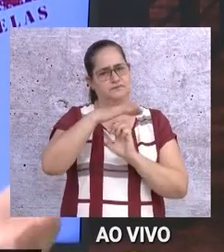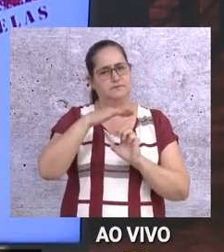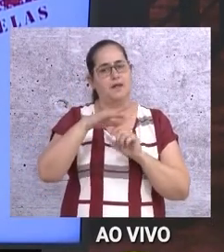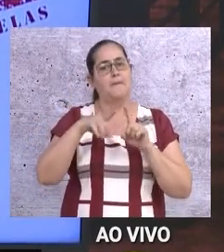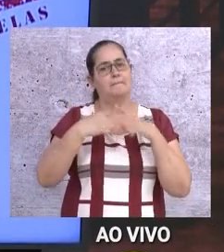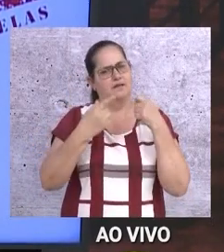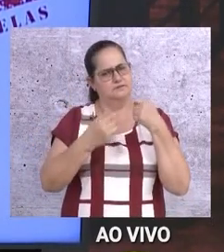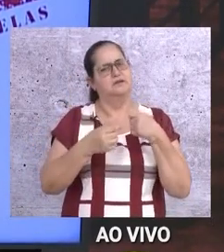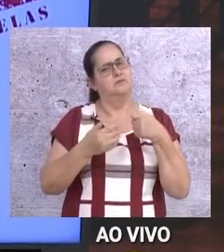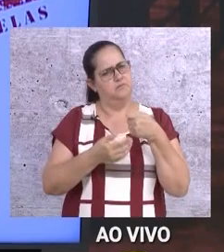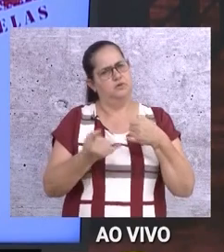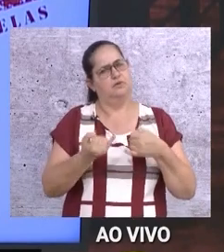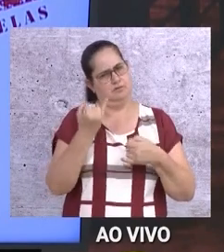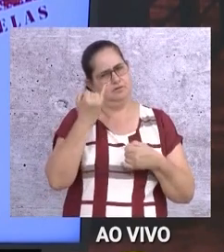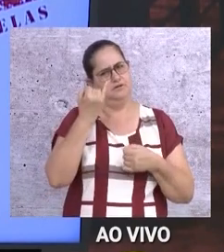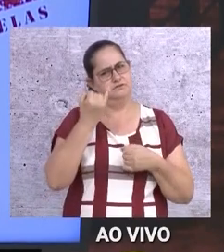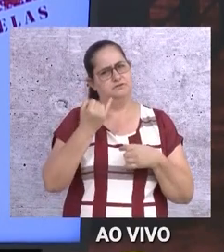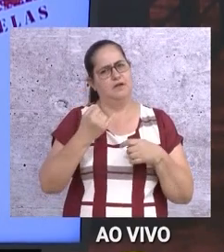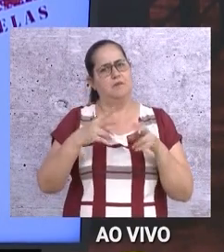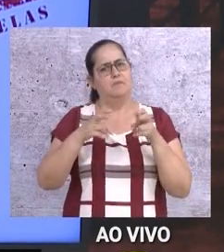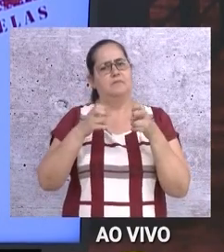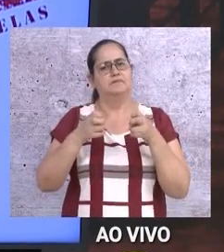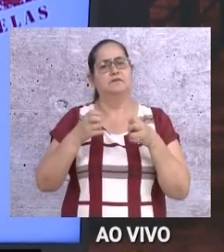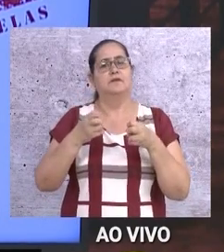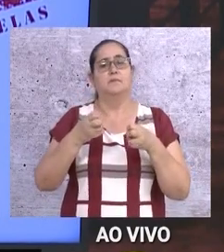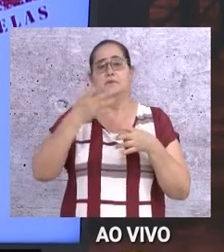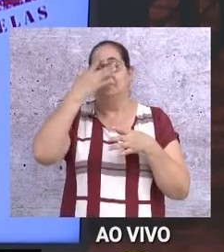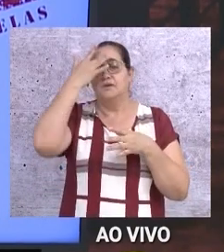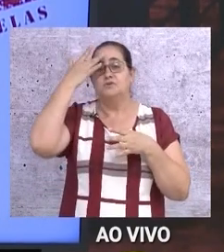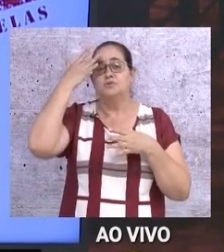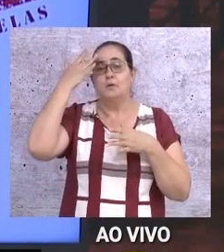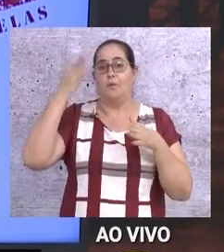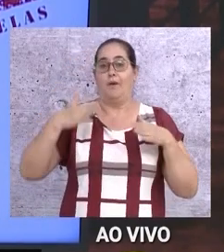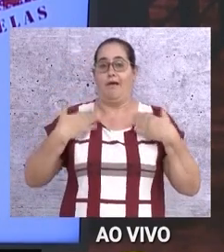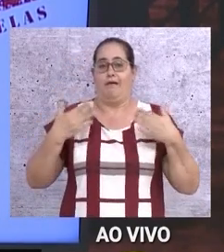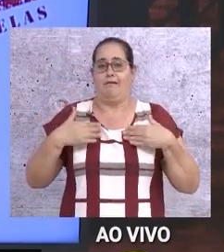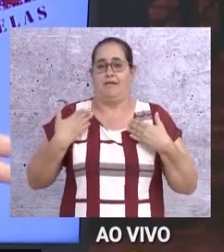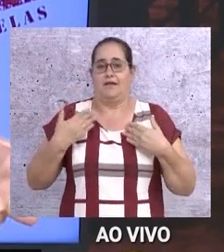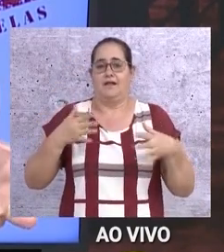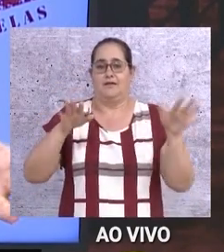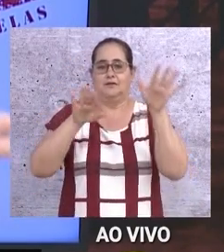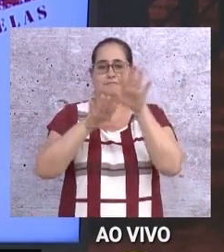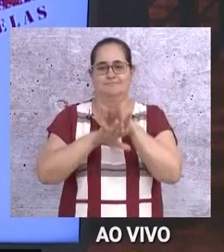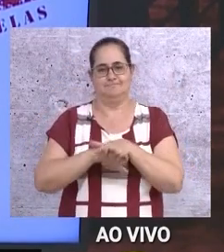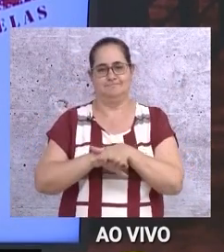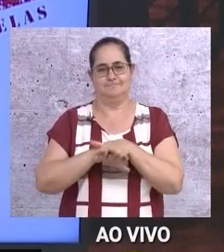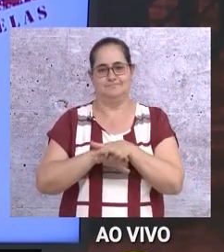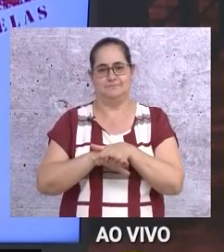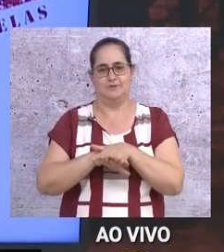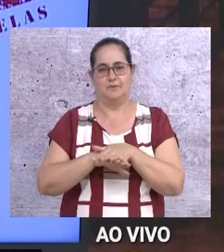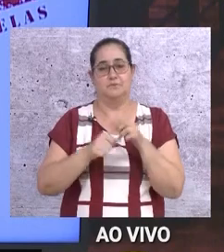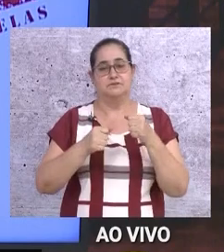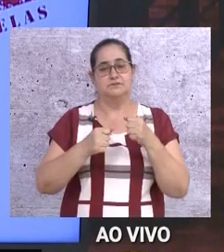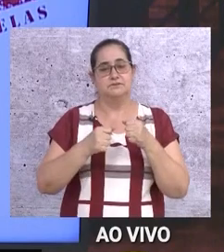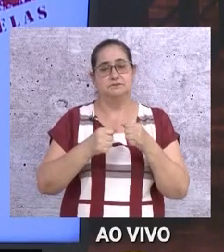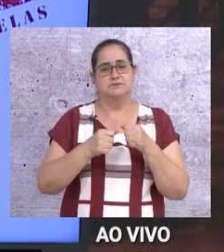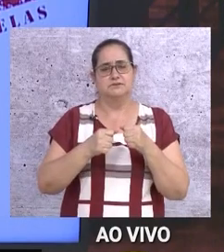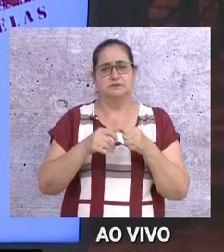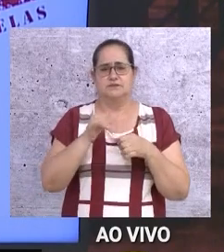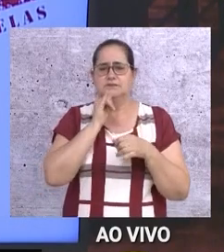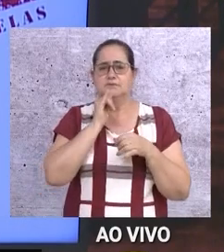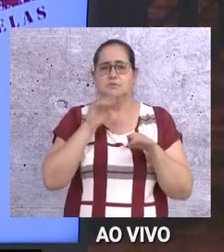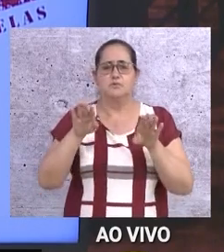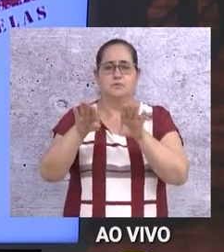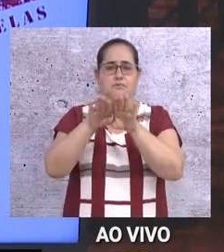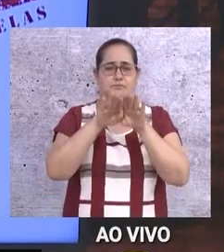mas, gente, compensa. Você vê a alegria do cidadão ser incluso, não ser diferenciado. Eu gosto até de melhorar essa frase. Não é